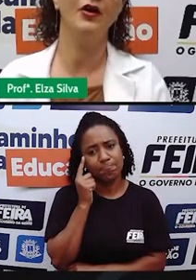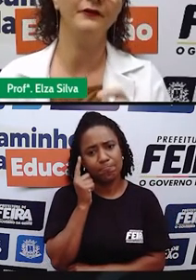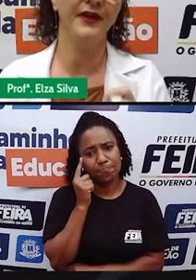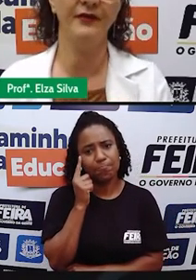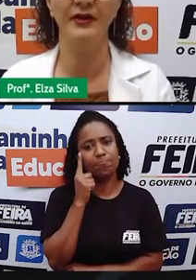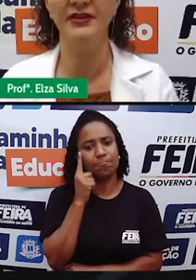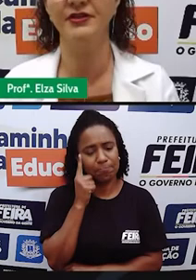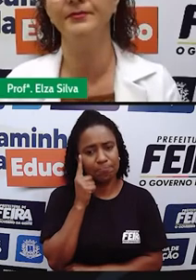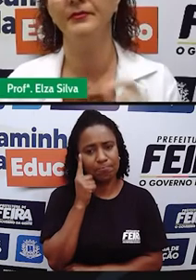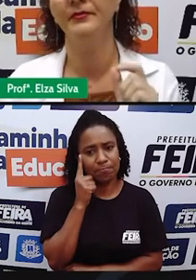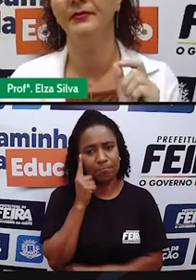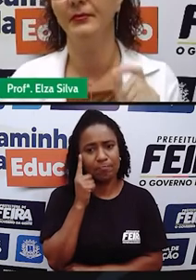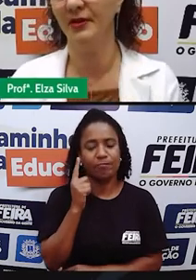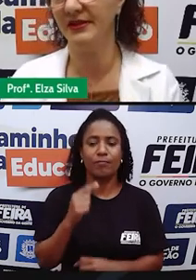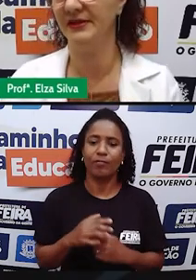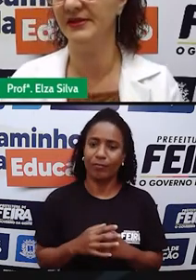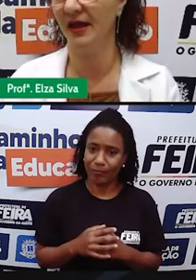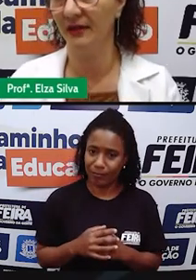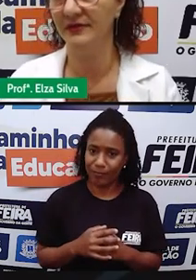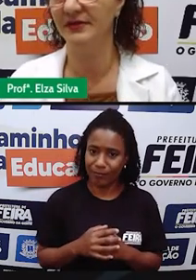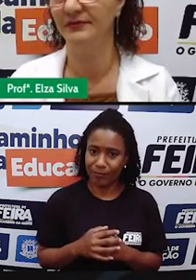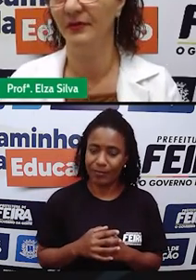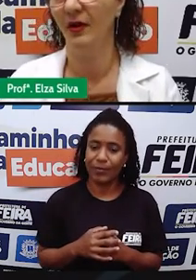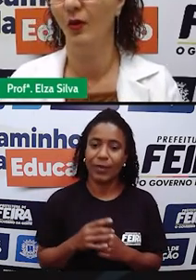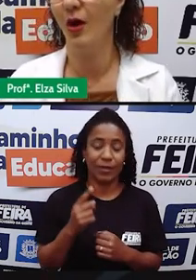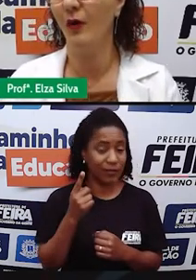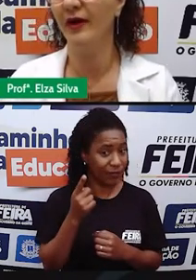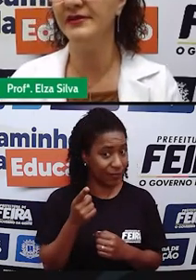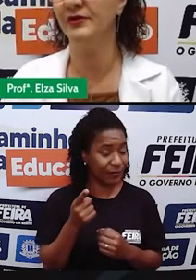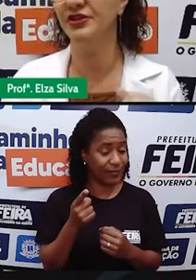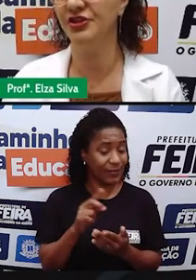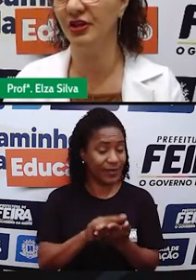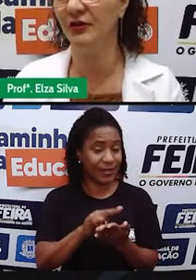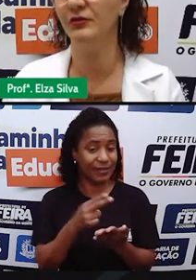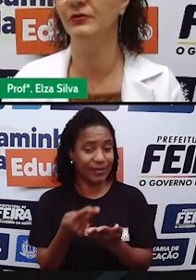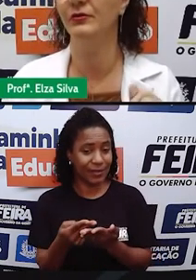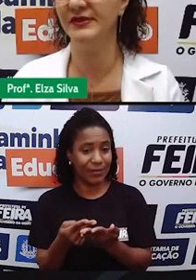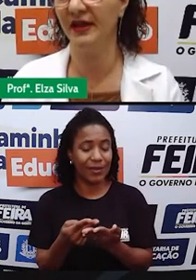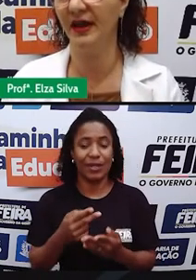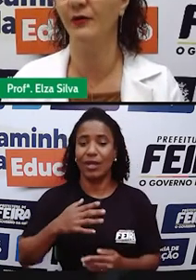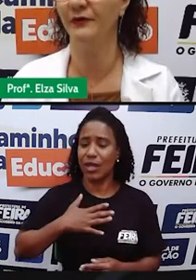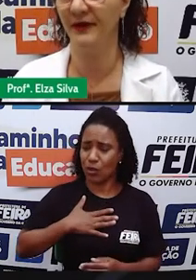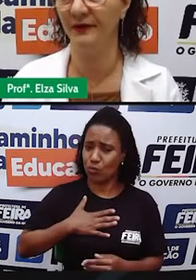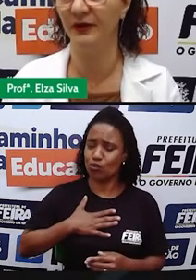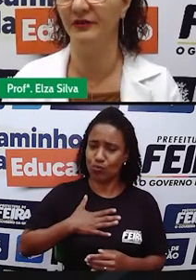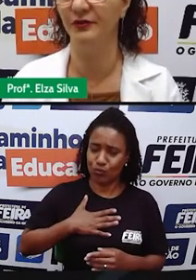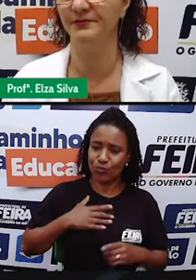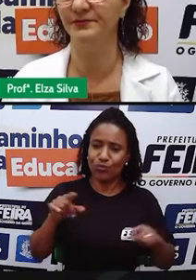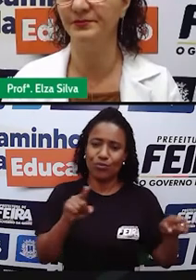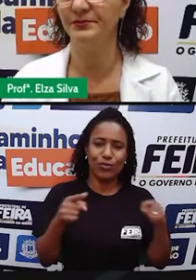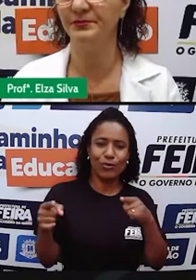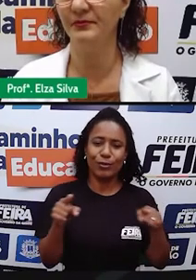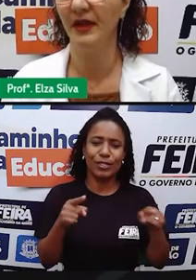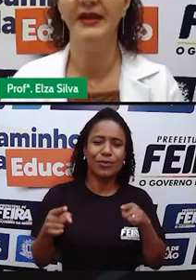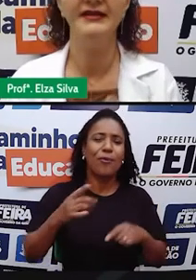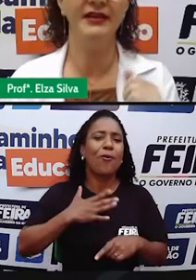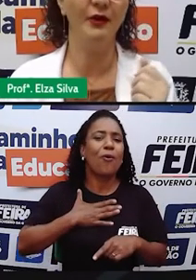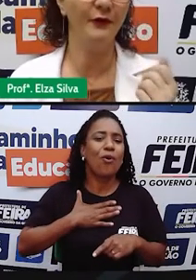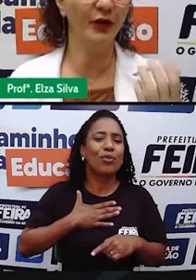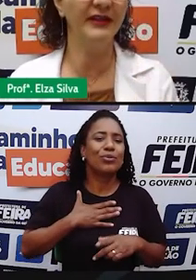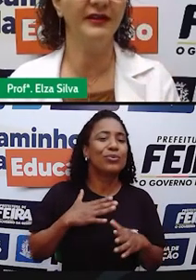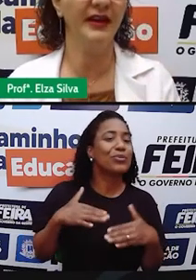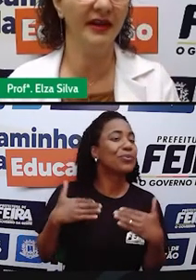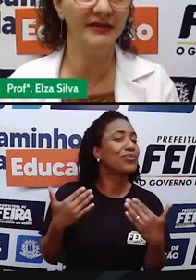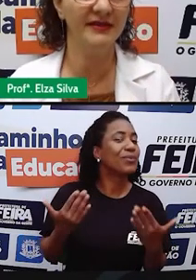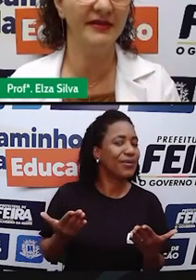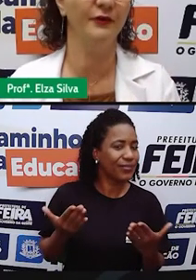What's your favorite music style? Qual é o seu estilo musical favorito? Se